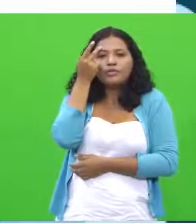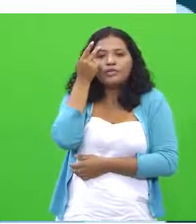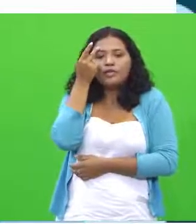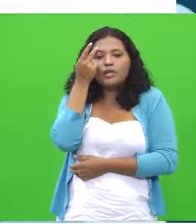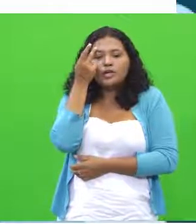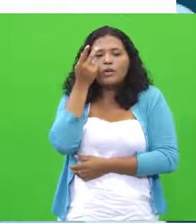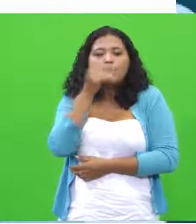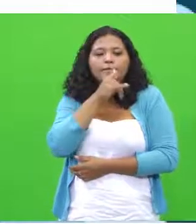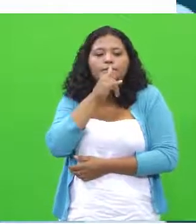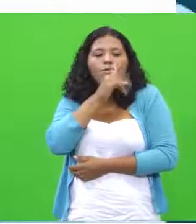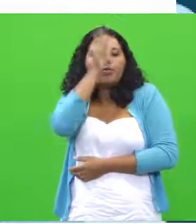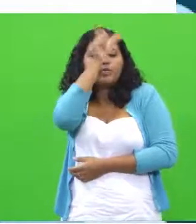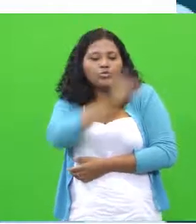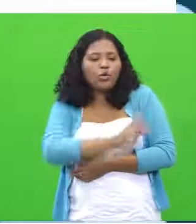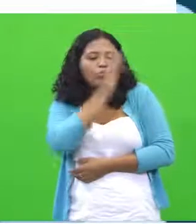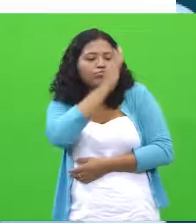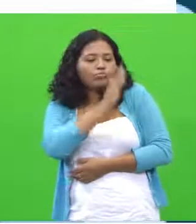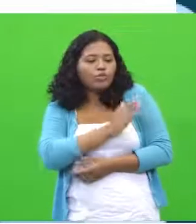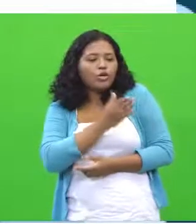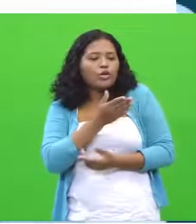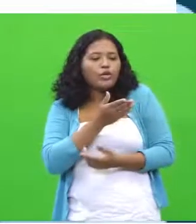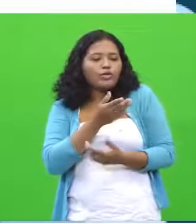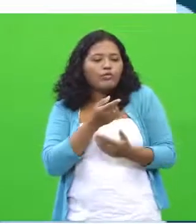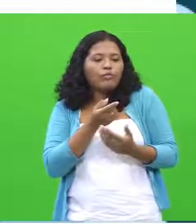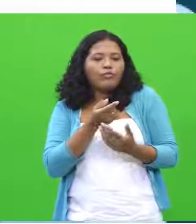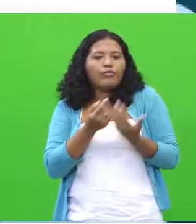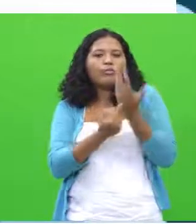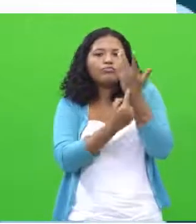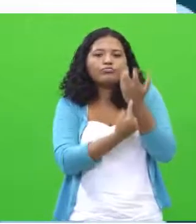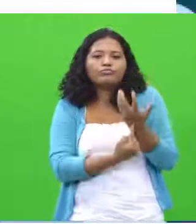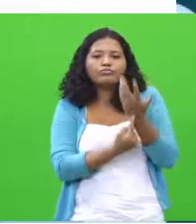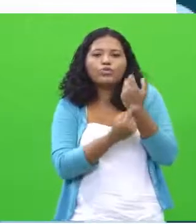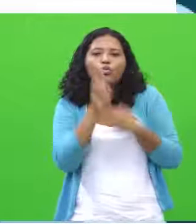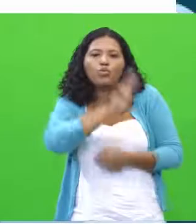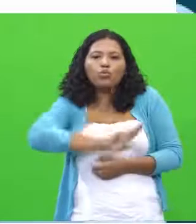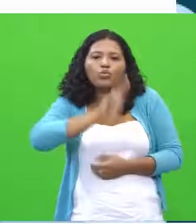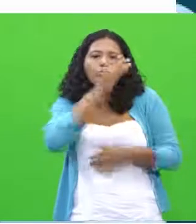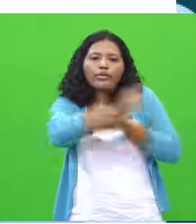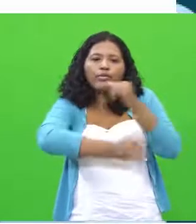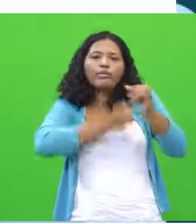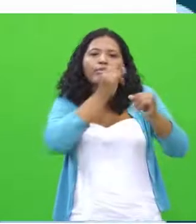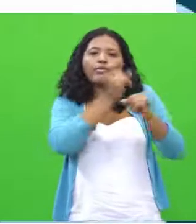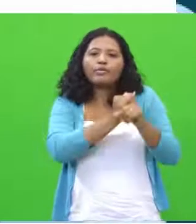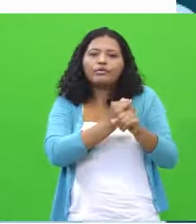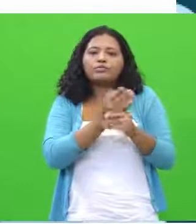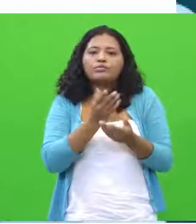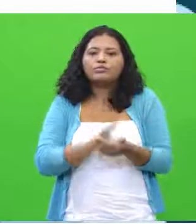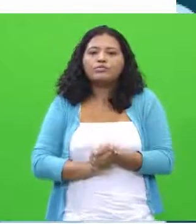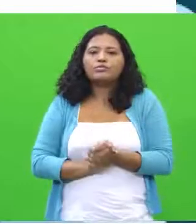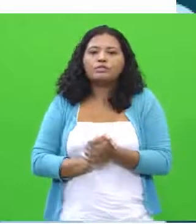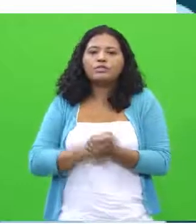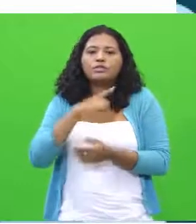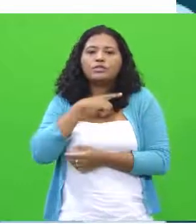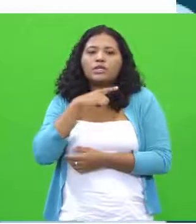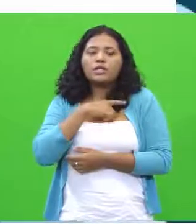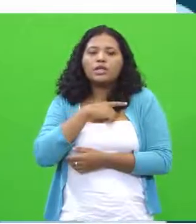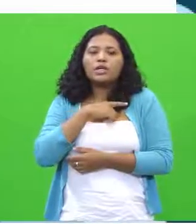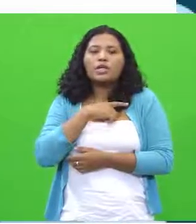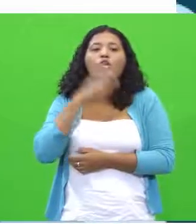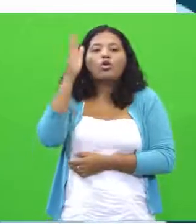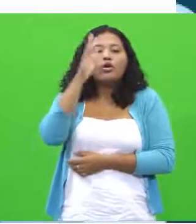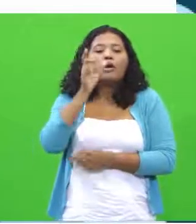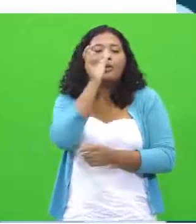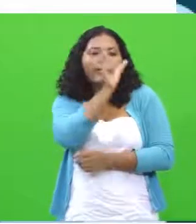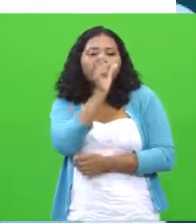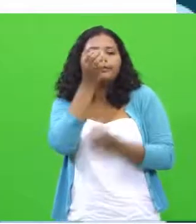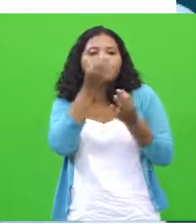redes sociais, não isso? Conectado à internet. Temos aí essas palavras. No Brasil,